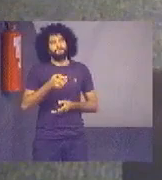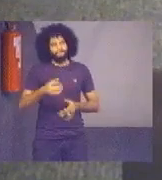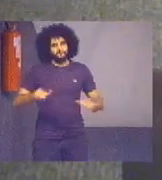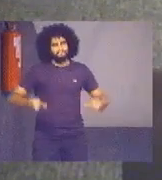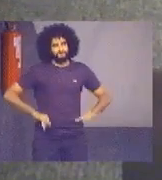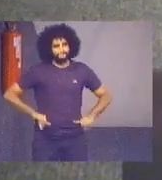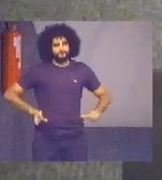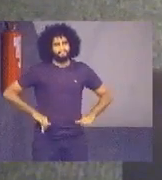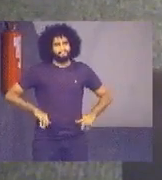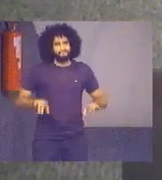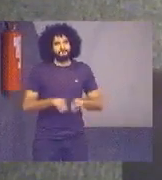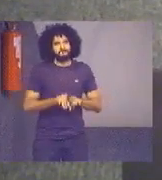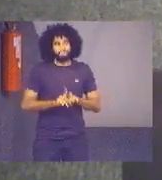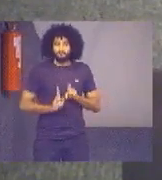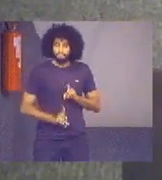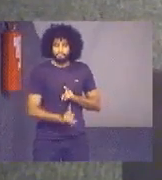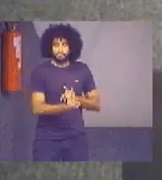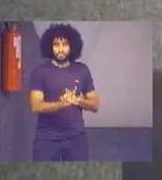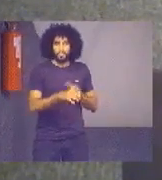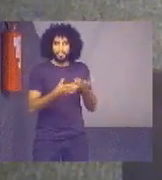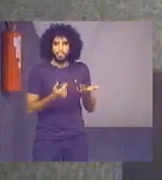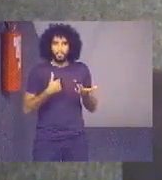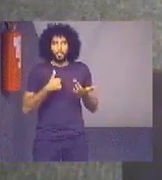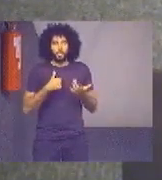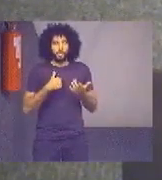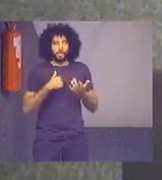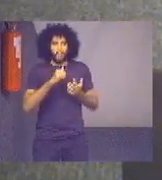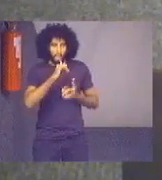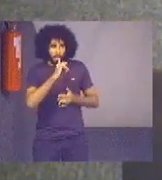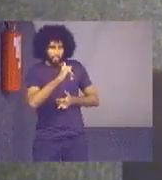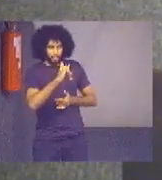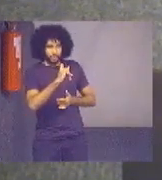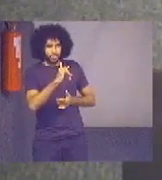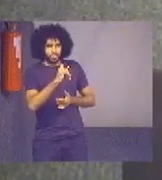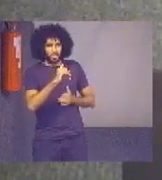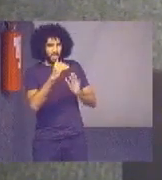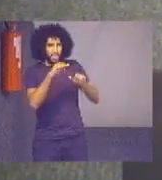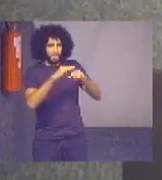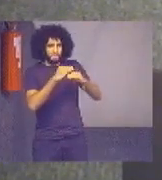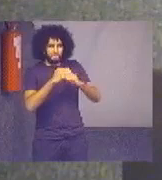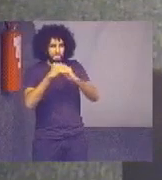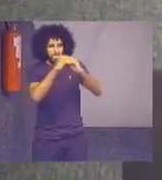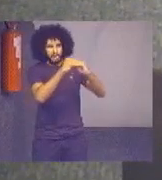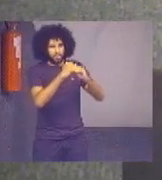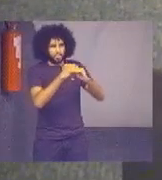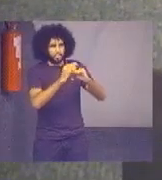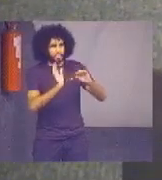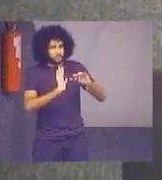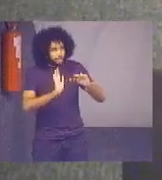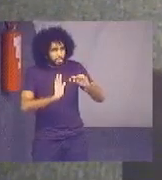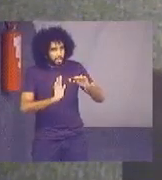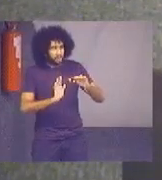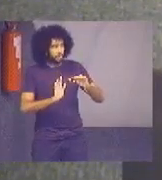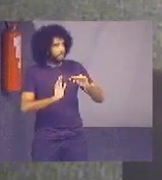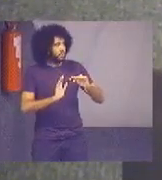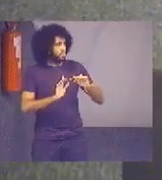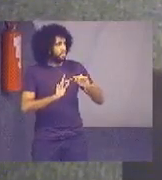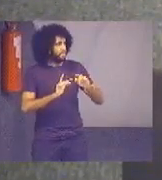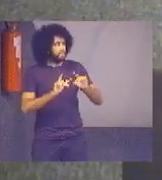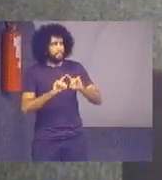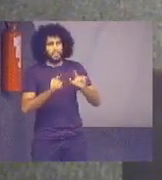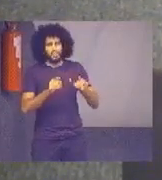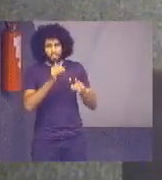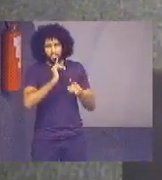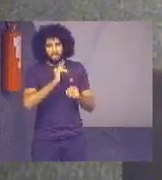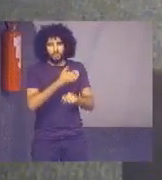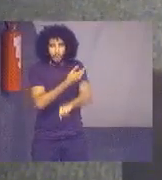inconsistências. Então, são dados que oscilam de forma não padronizada, comportamentos não esperados, por exemplo,